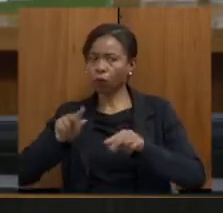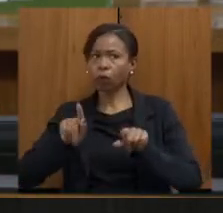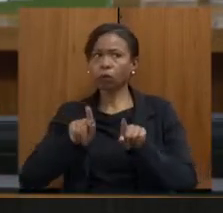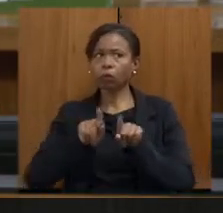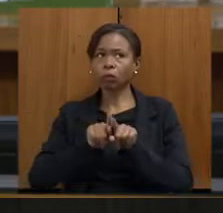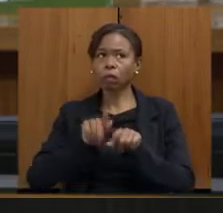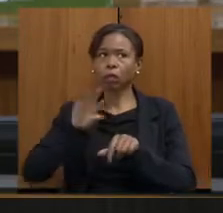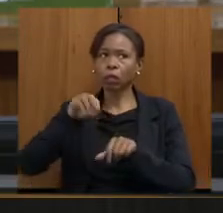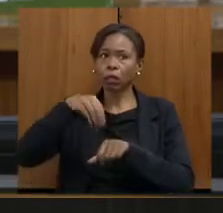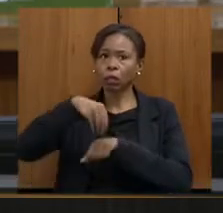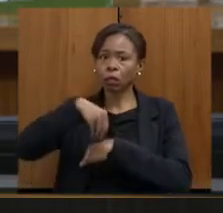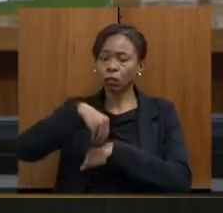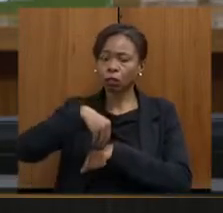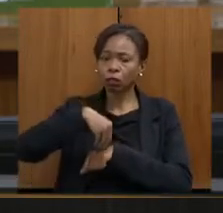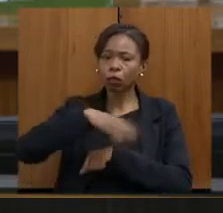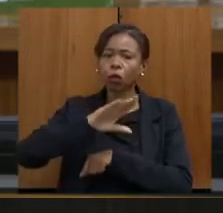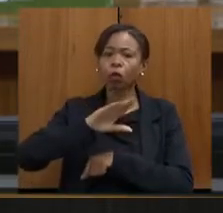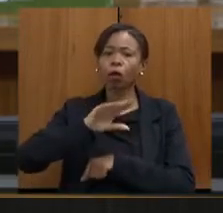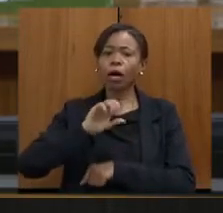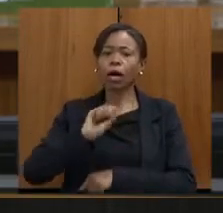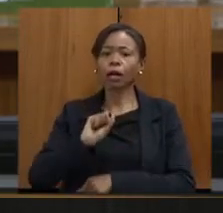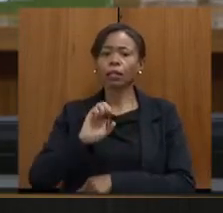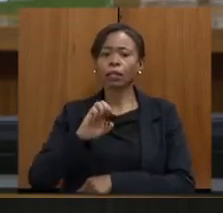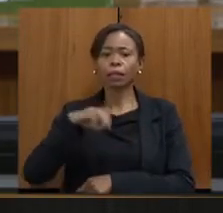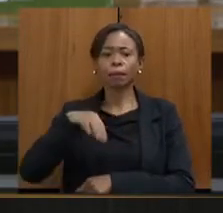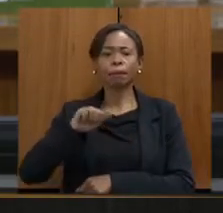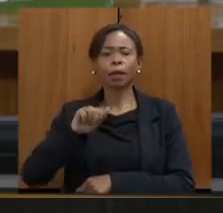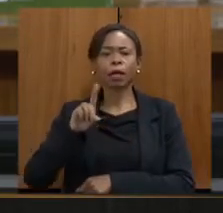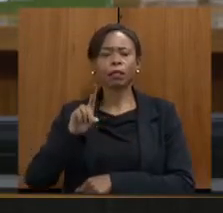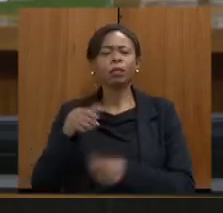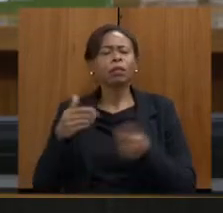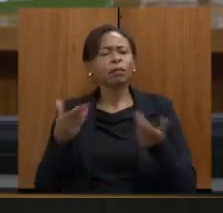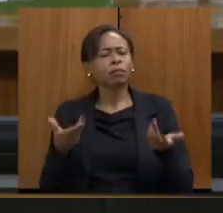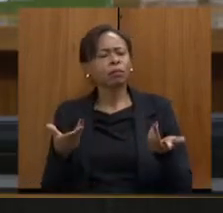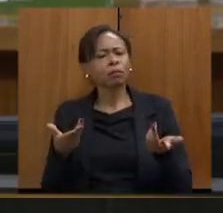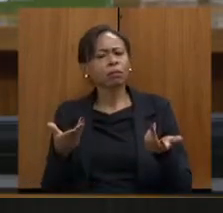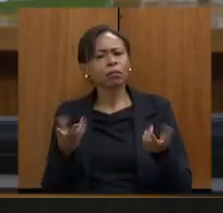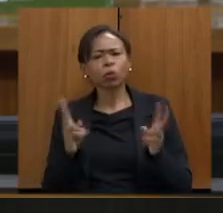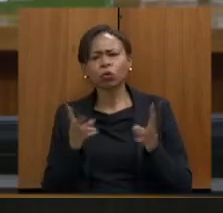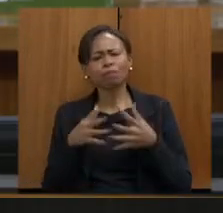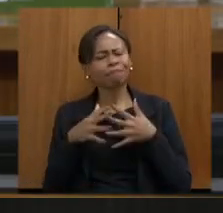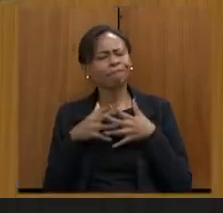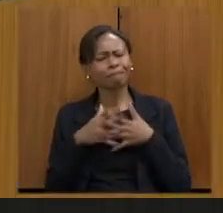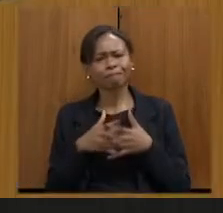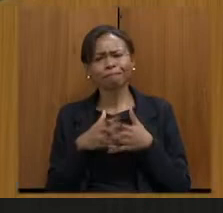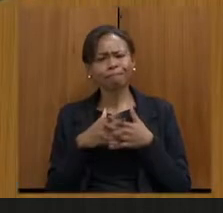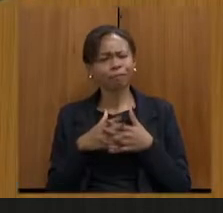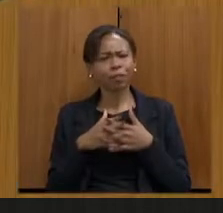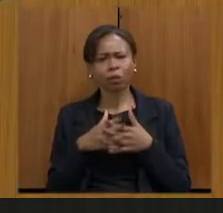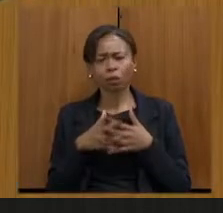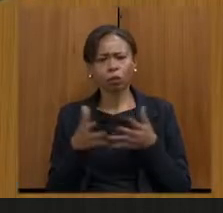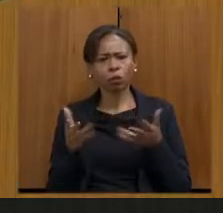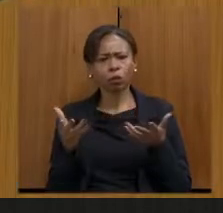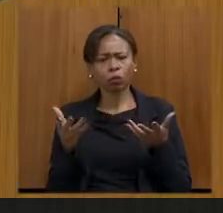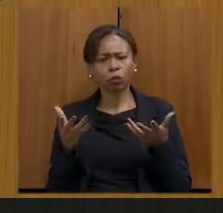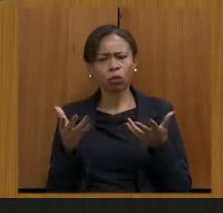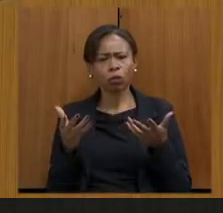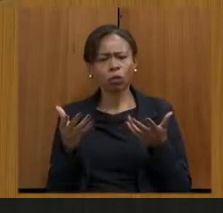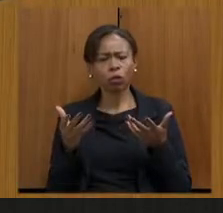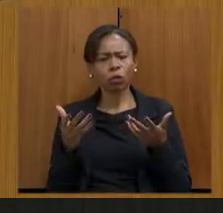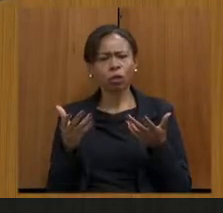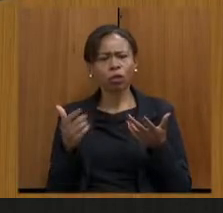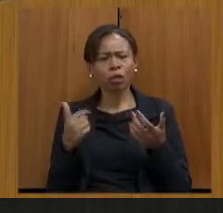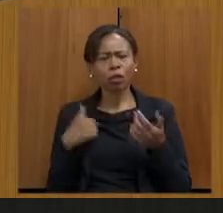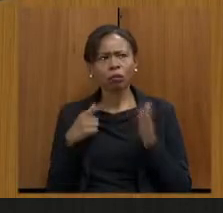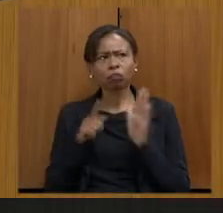também à CEMAD. Eu continuo sem entender, secretário. Eu acho que eu não fui didática nos